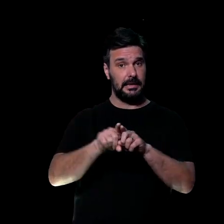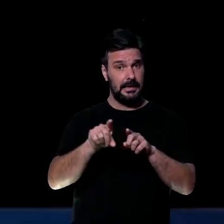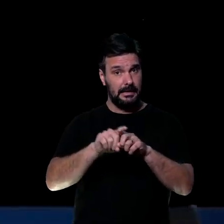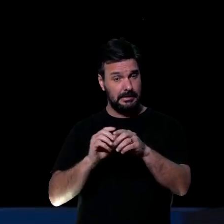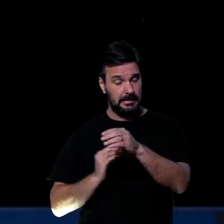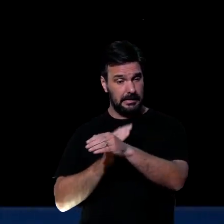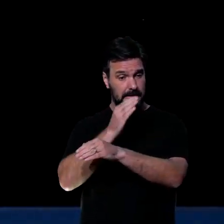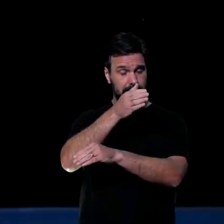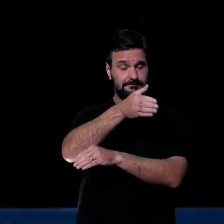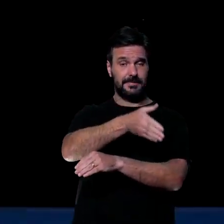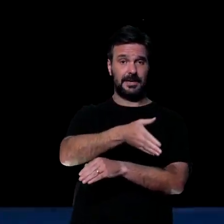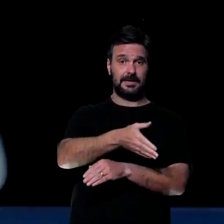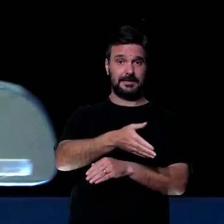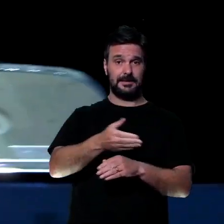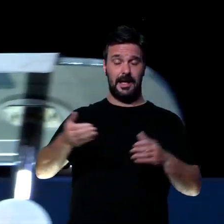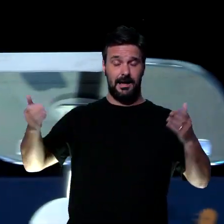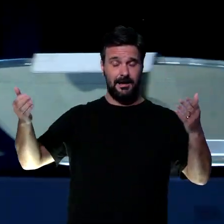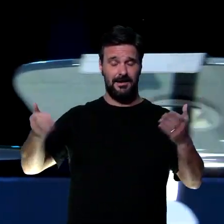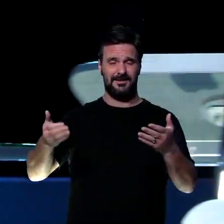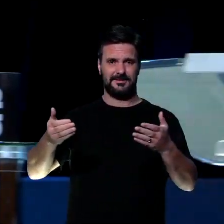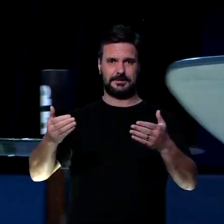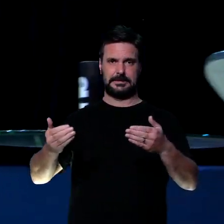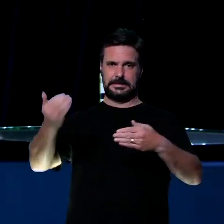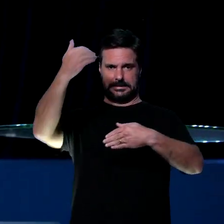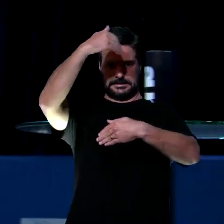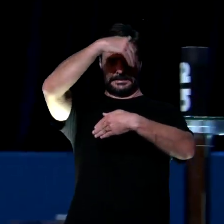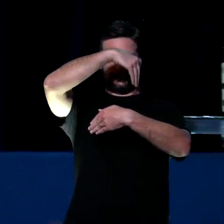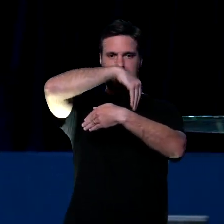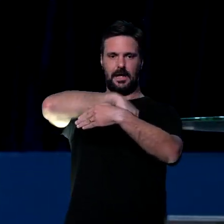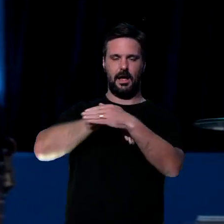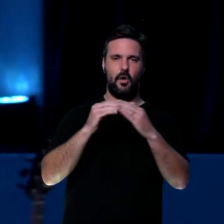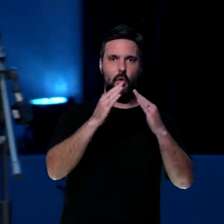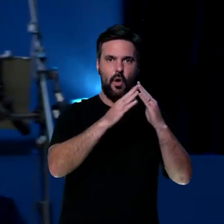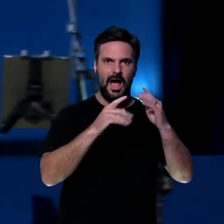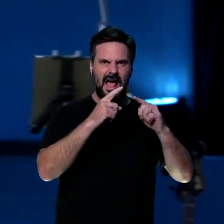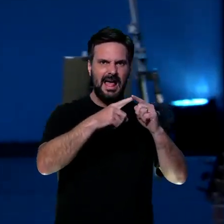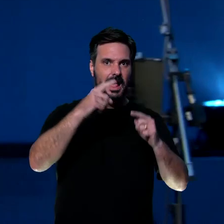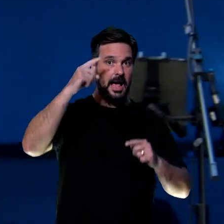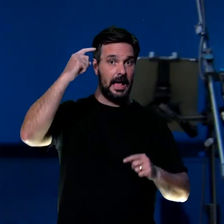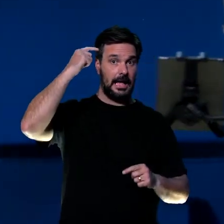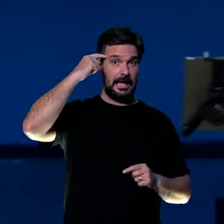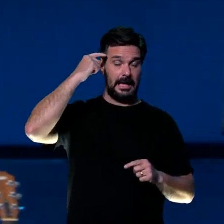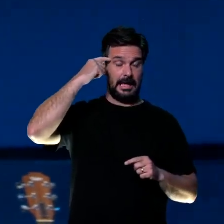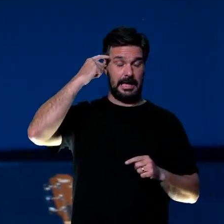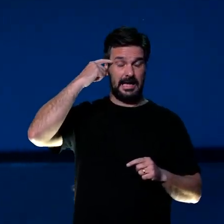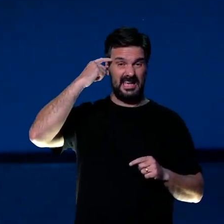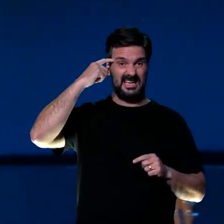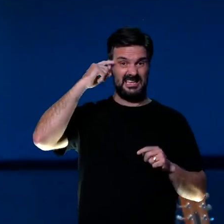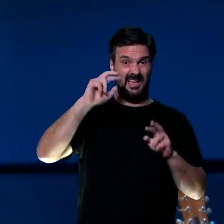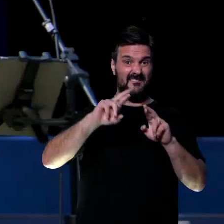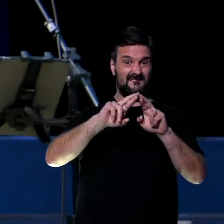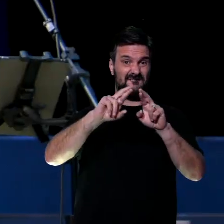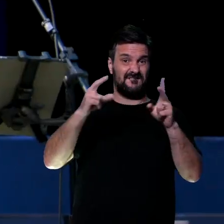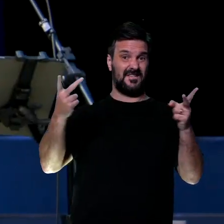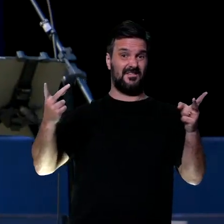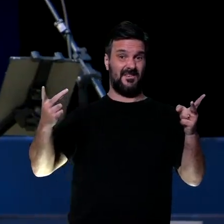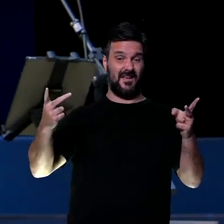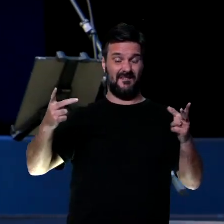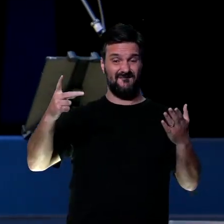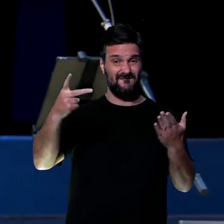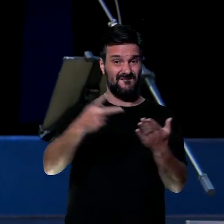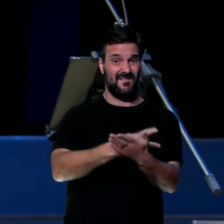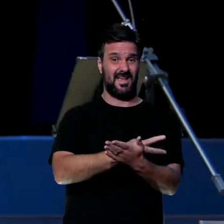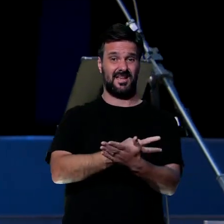enfrentando heresias que estavam entrando na igreja. Ideias distorcidas teologicamente, que estavam fazendo eles se